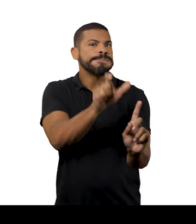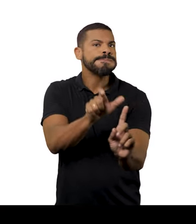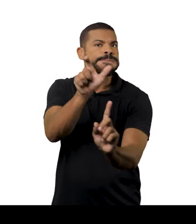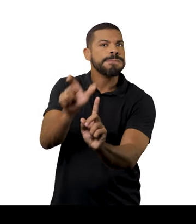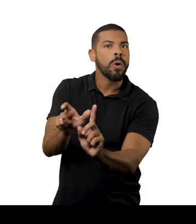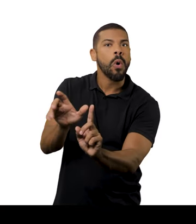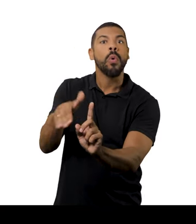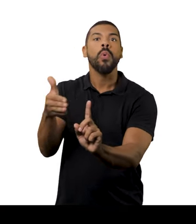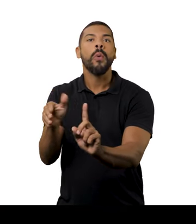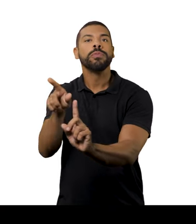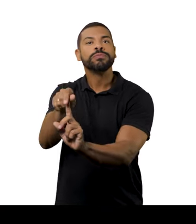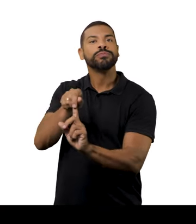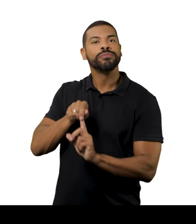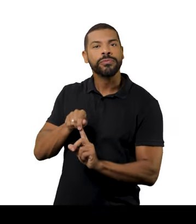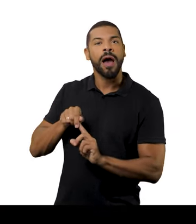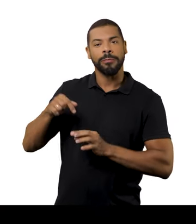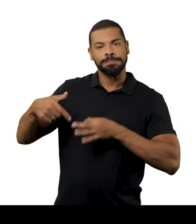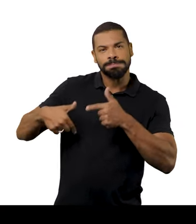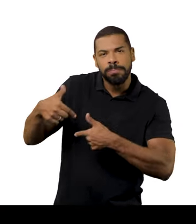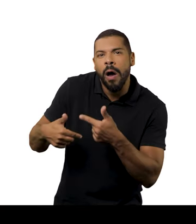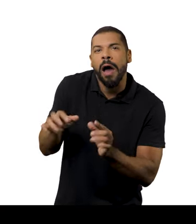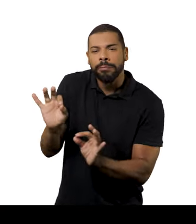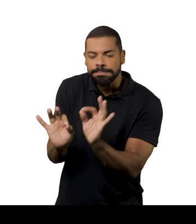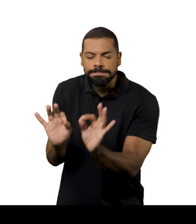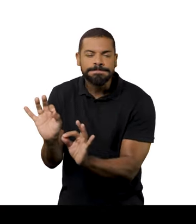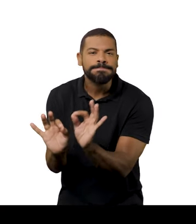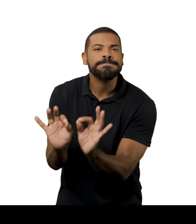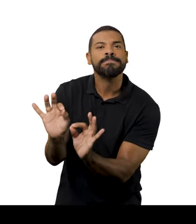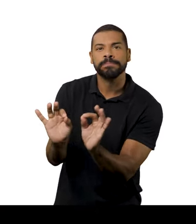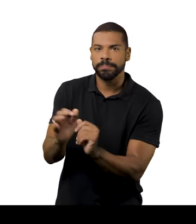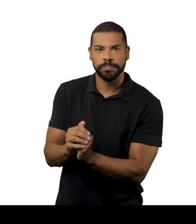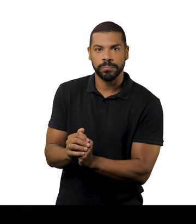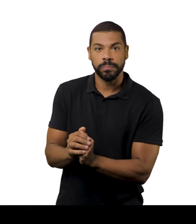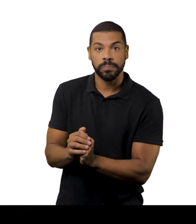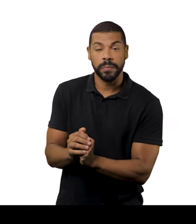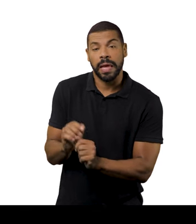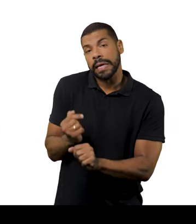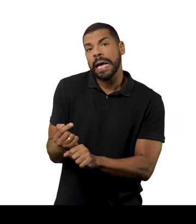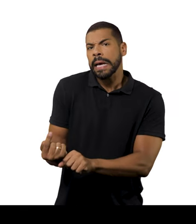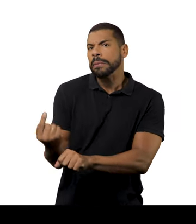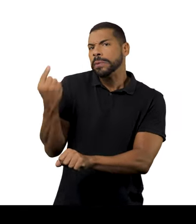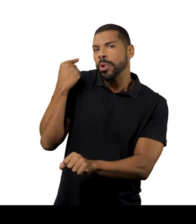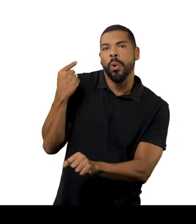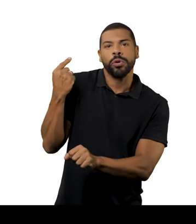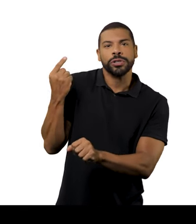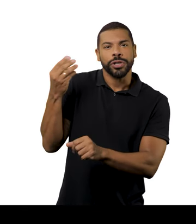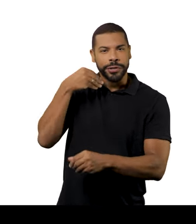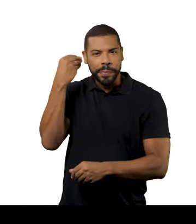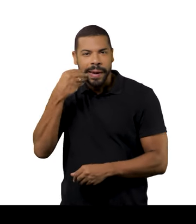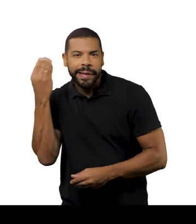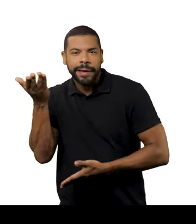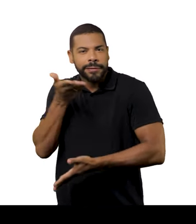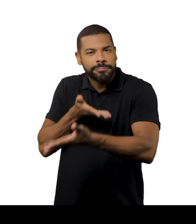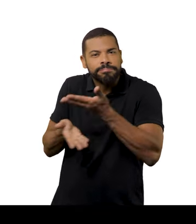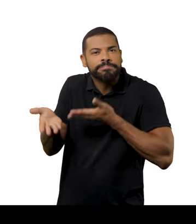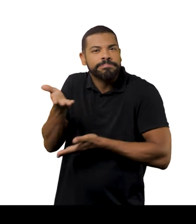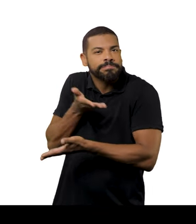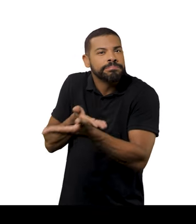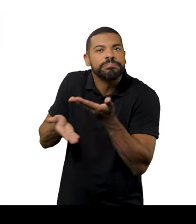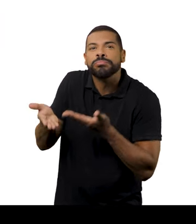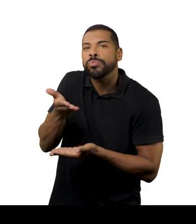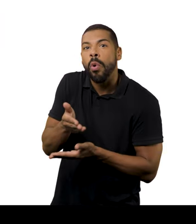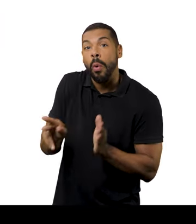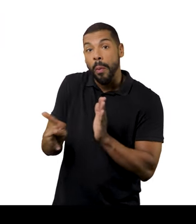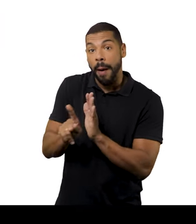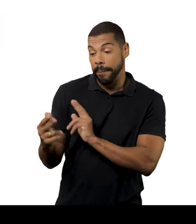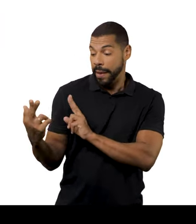estilista que produziria, faria aquele modelo. Então não é que tinha troca entre eles,